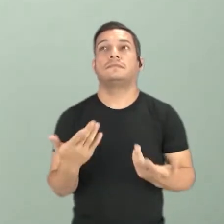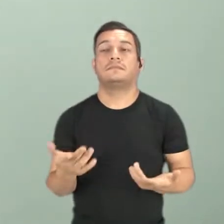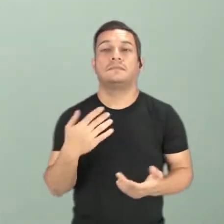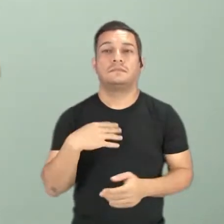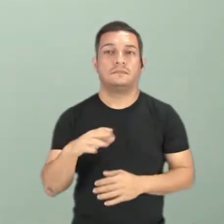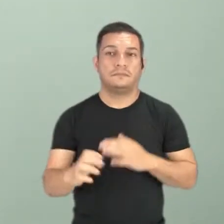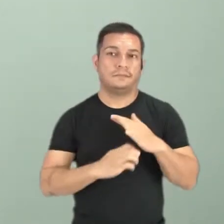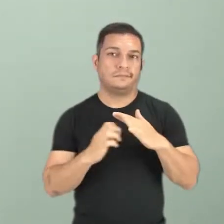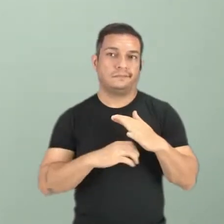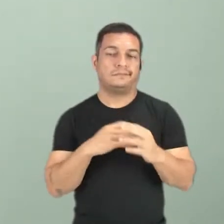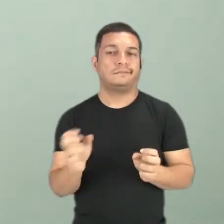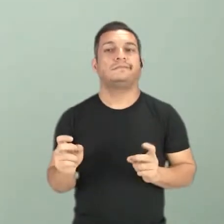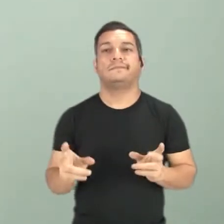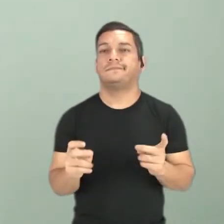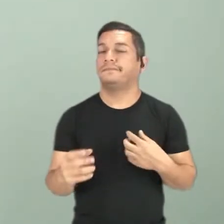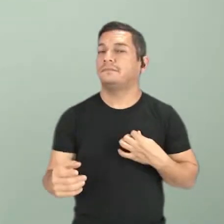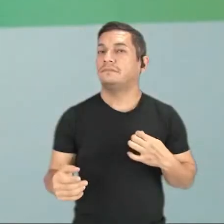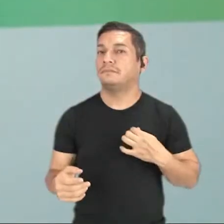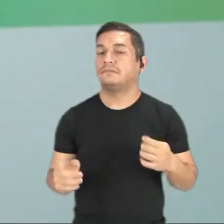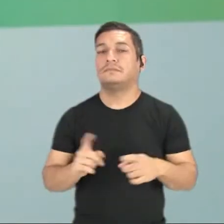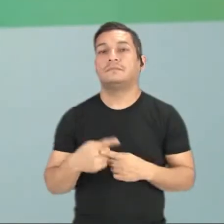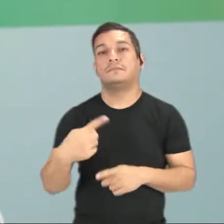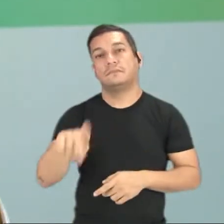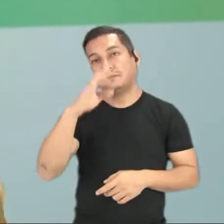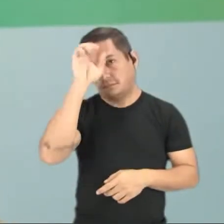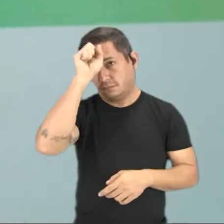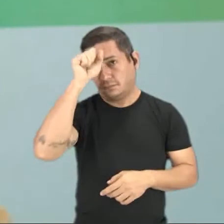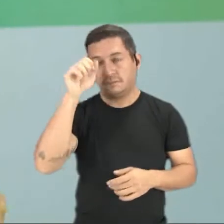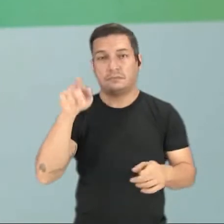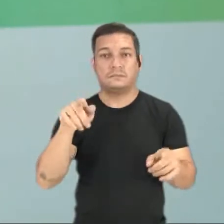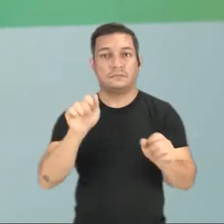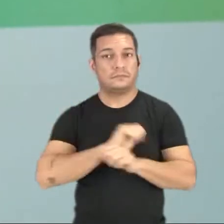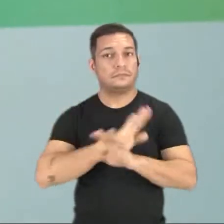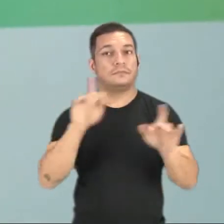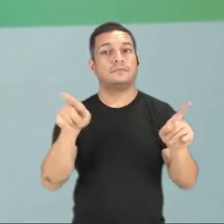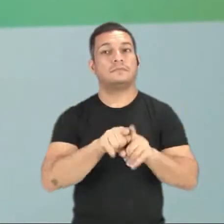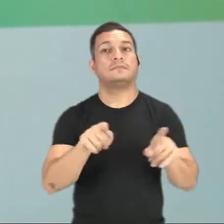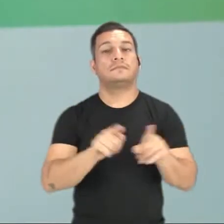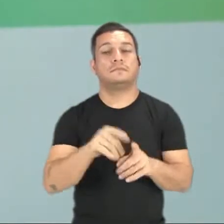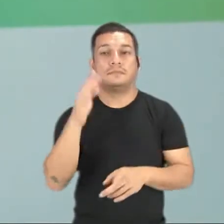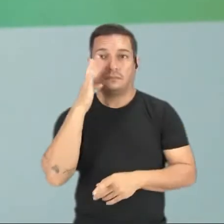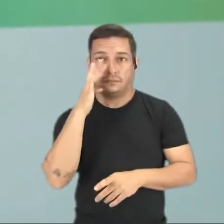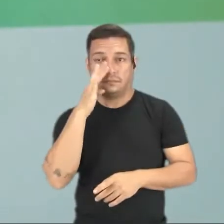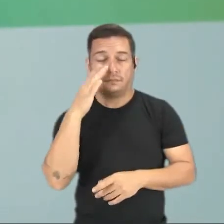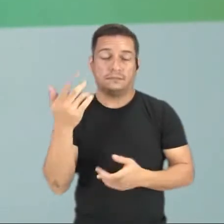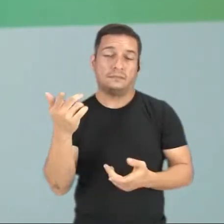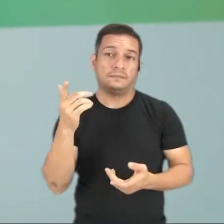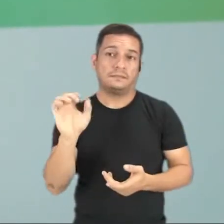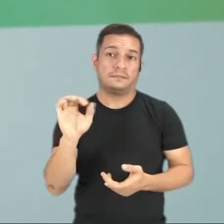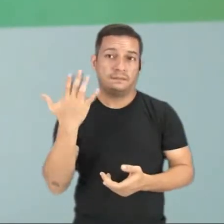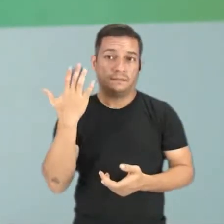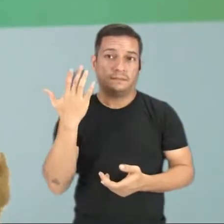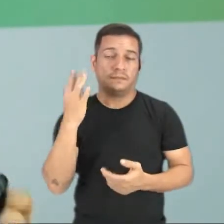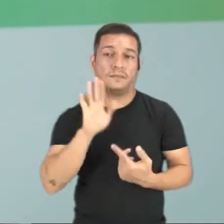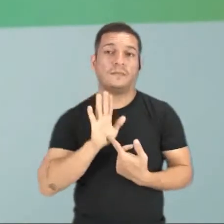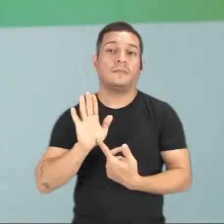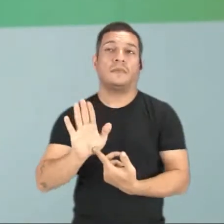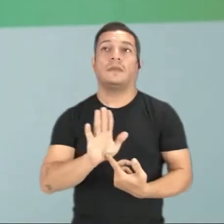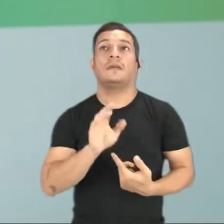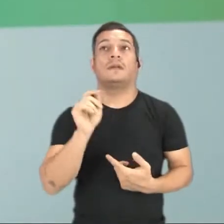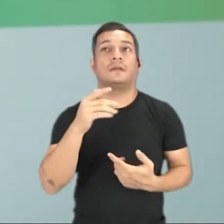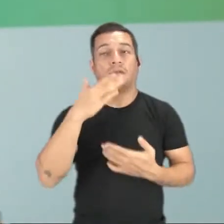uma empresa que está vendendo roupa, mas você aprender a interpretá-lo e observar essa contradição, né, de trazer